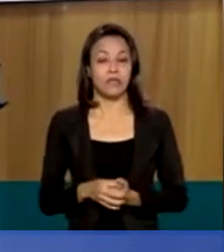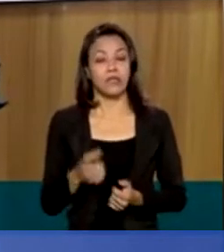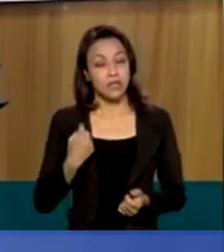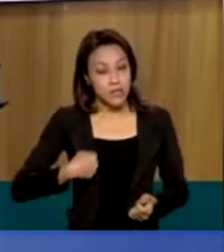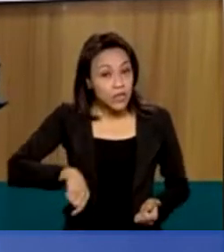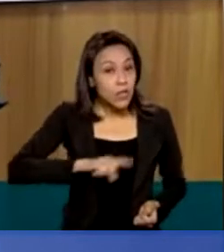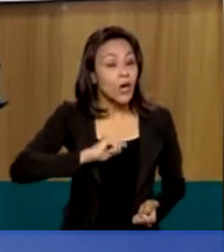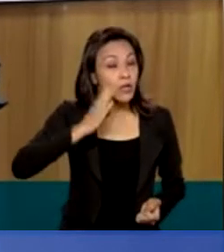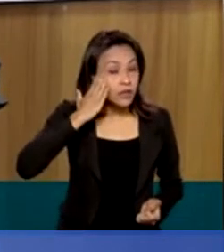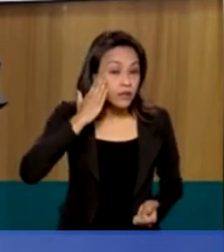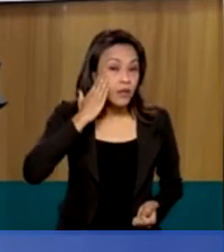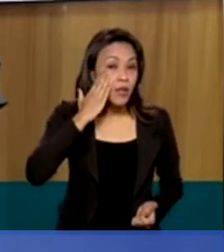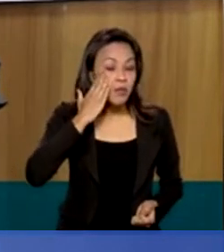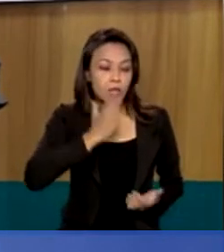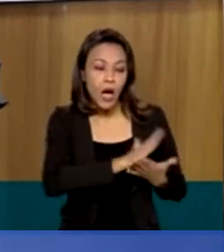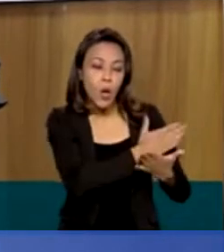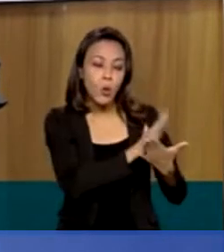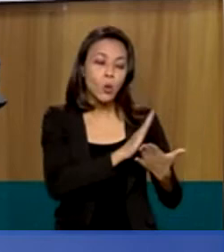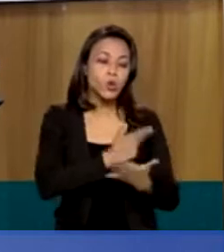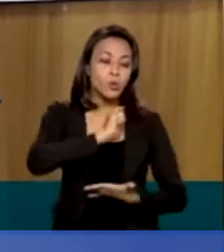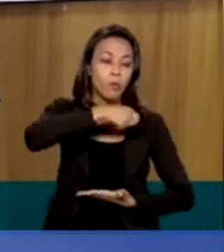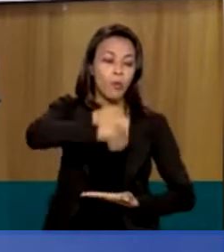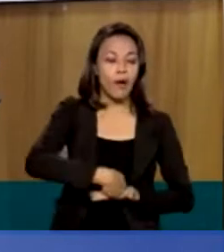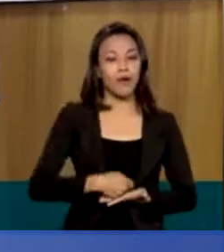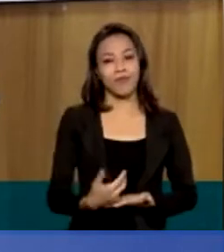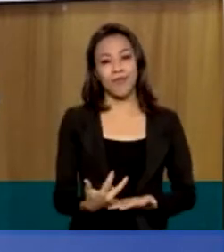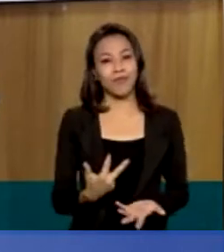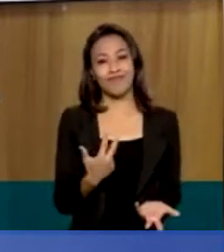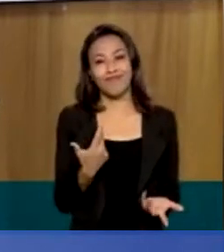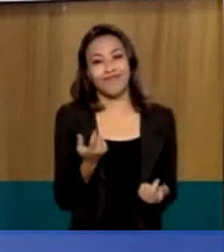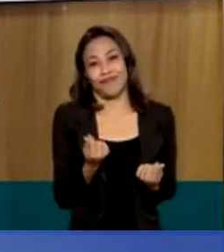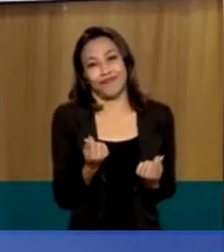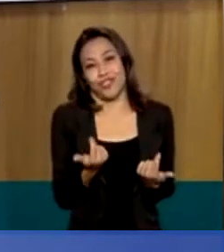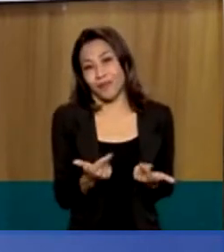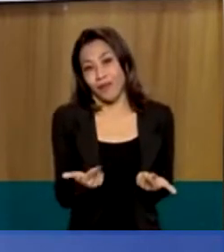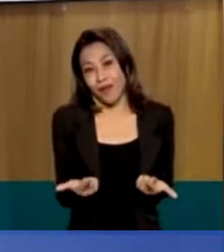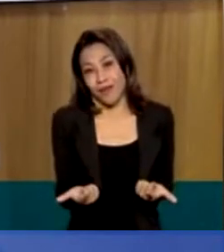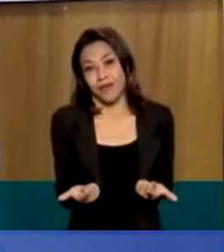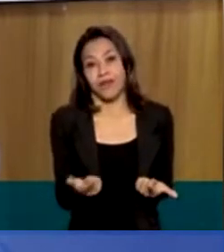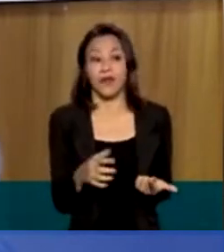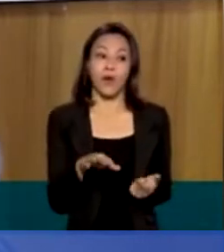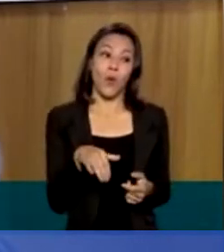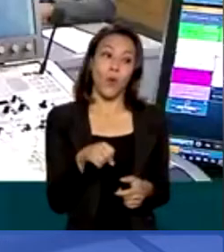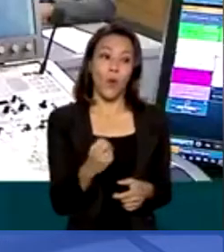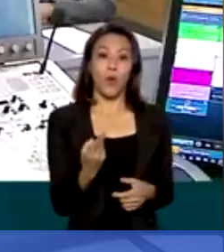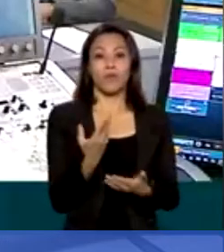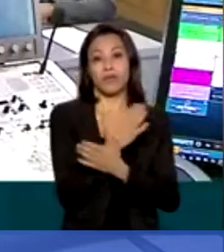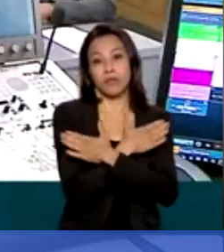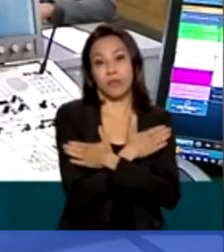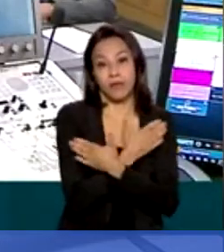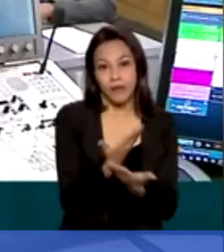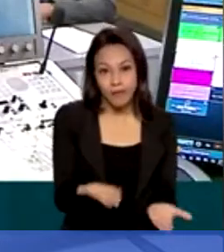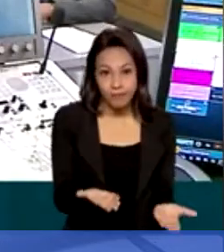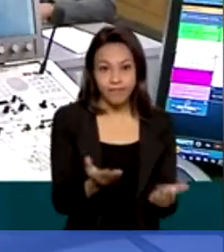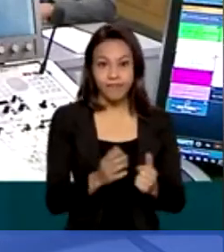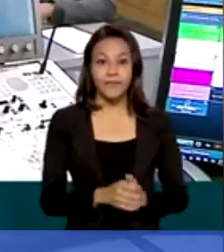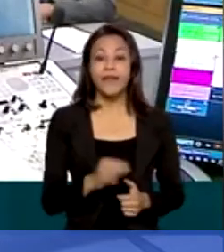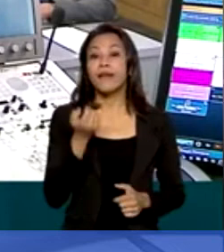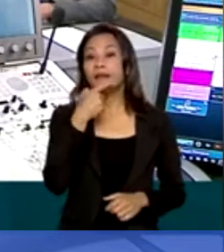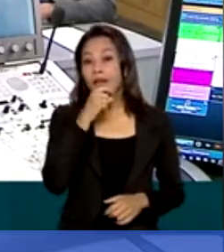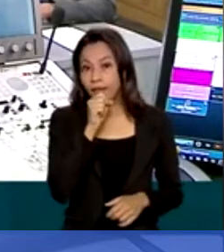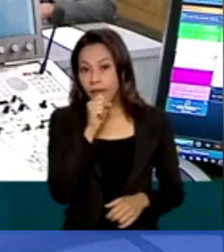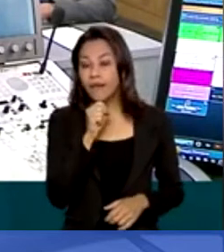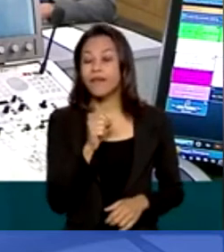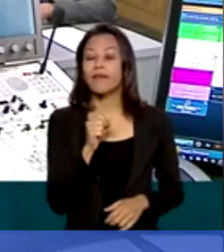que alguns não pagam porque não podem, ou na pandemia ficaram desempregados. Quem vai mais receber